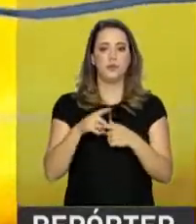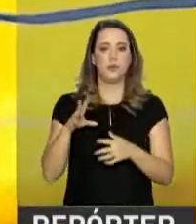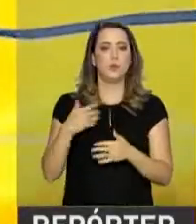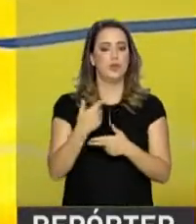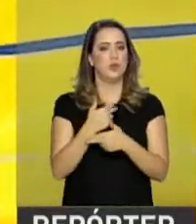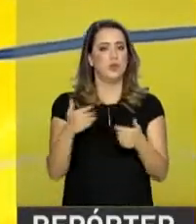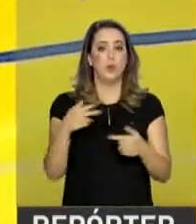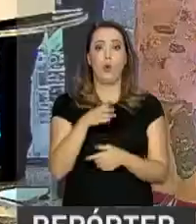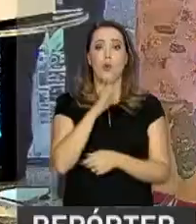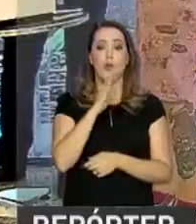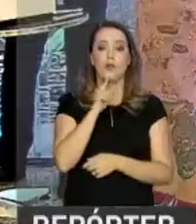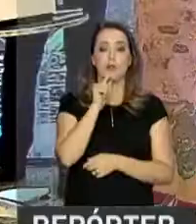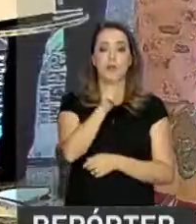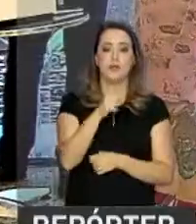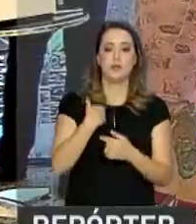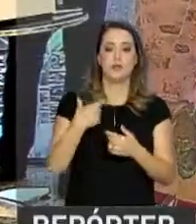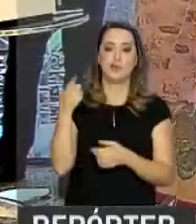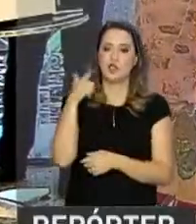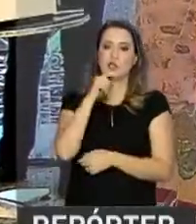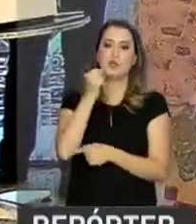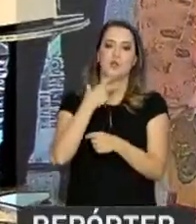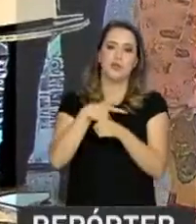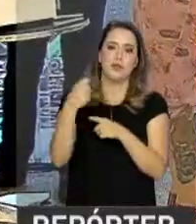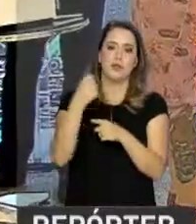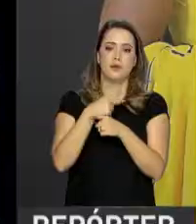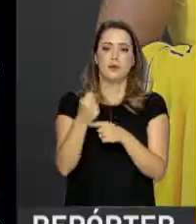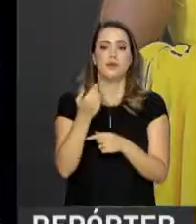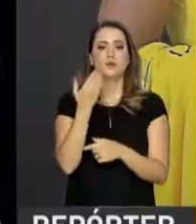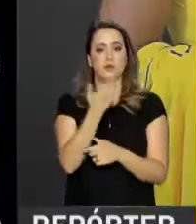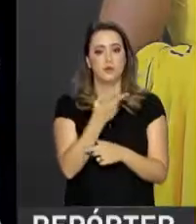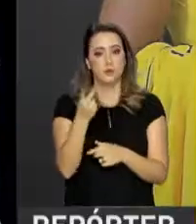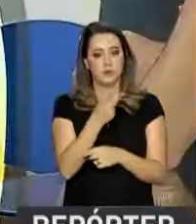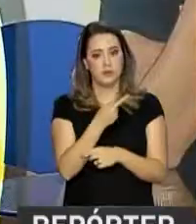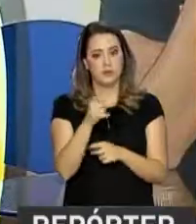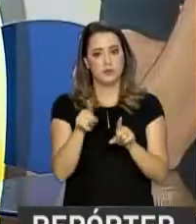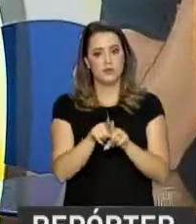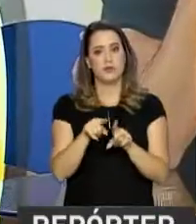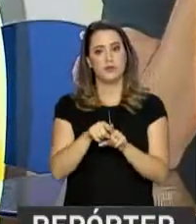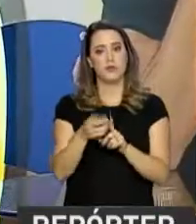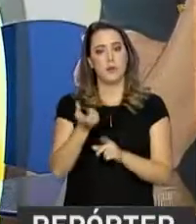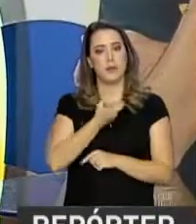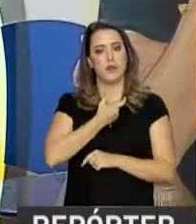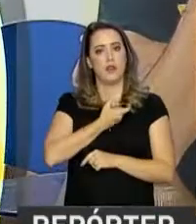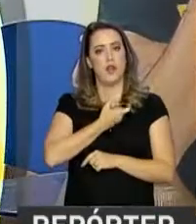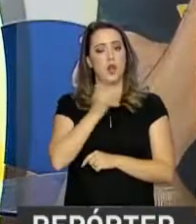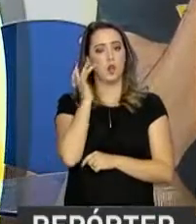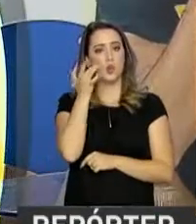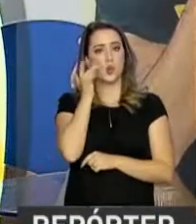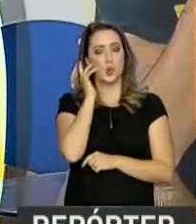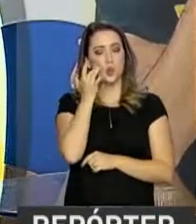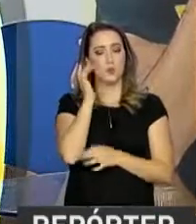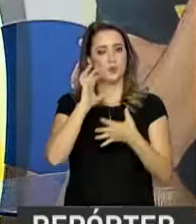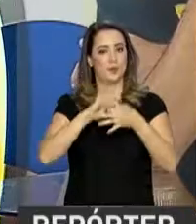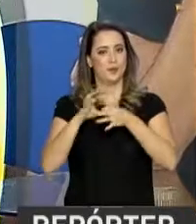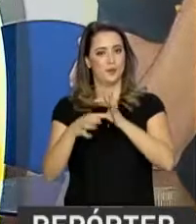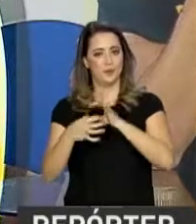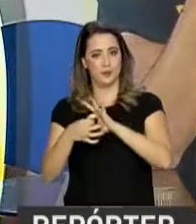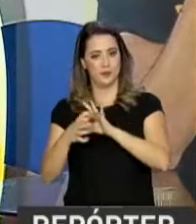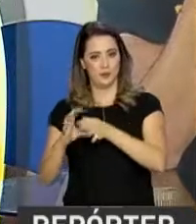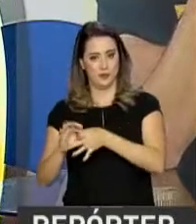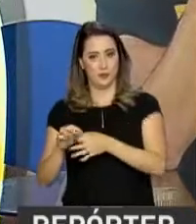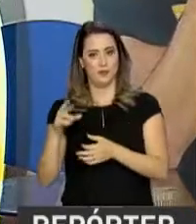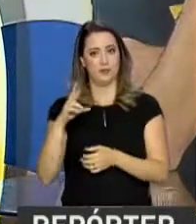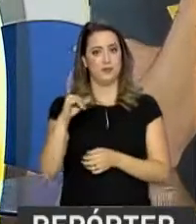tanta popularidade está nas conquistas dos atletas, entre elas a medalha de ouro nos Jogos Olímpicos do Rio em